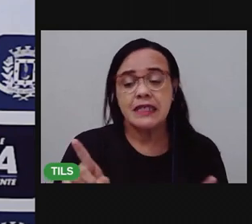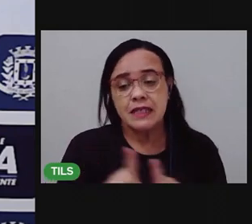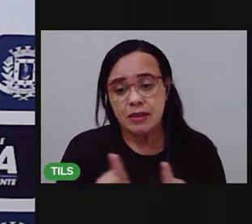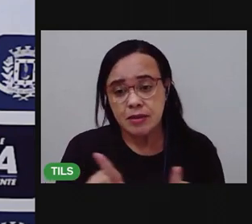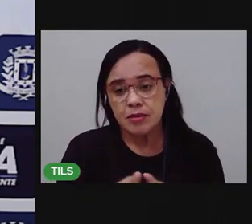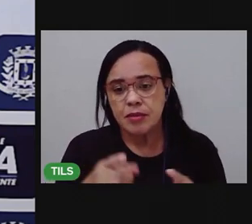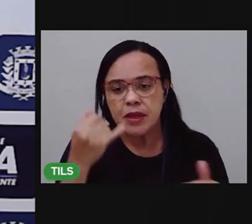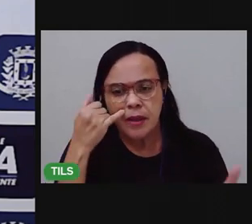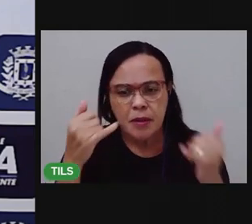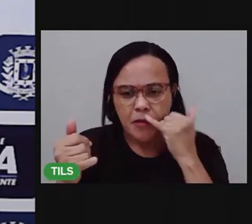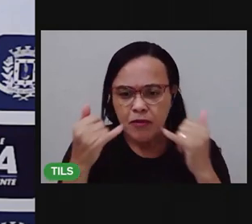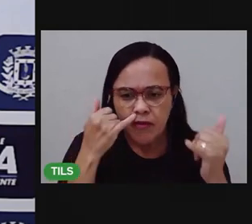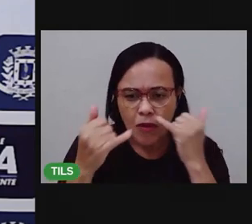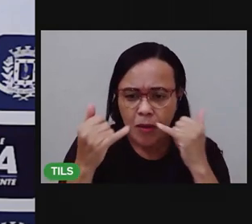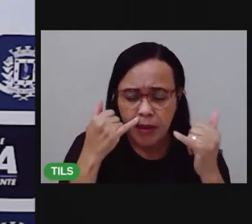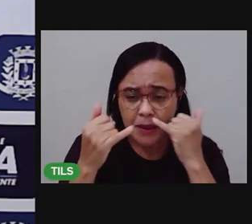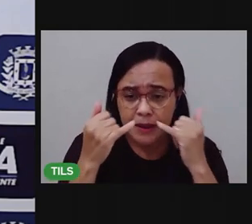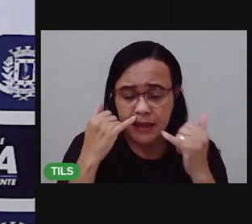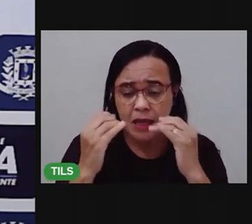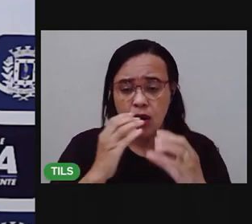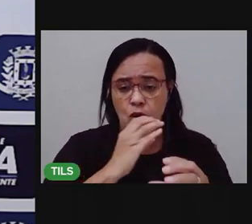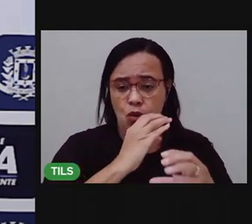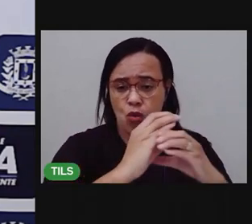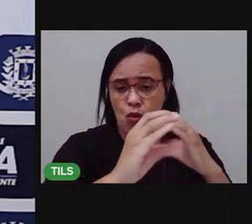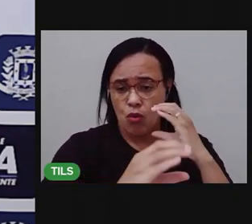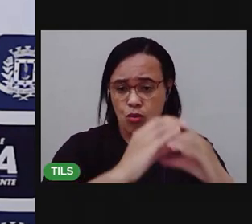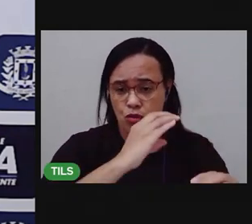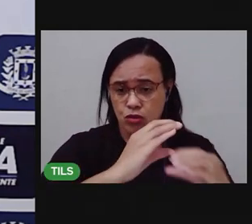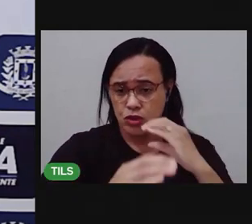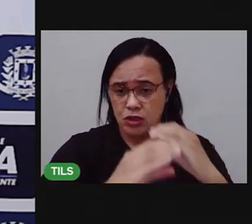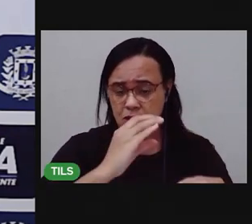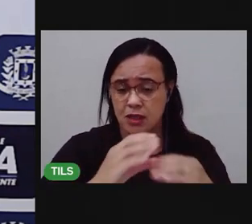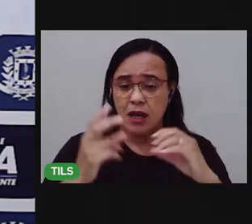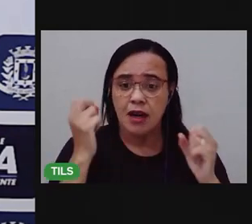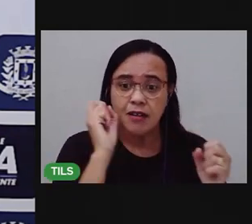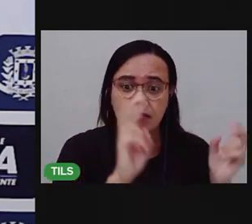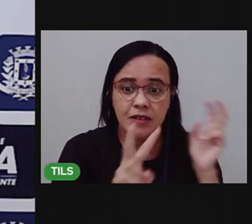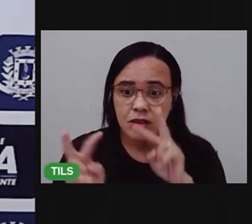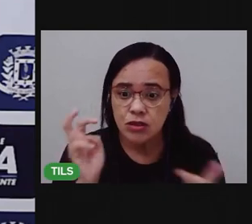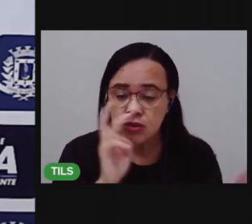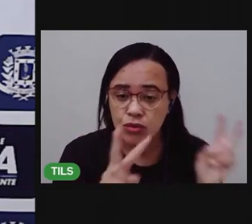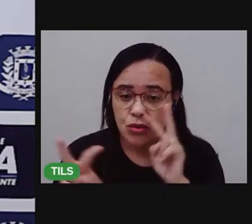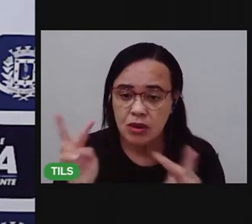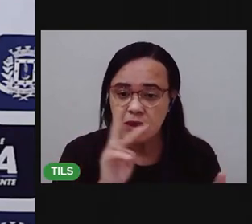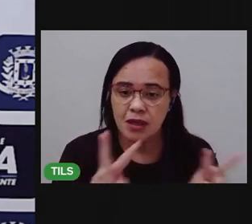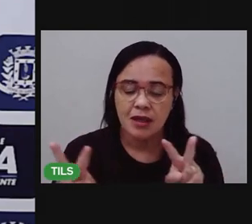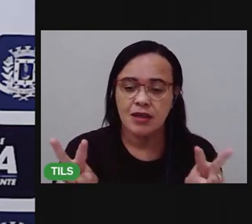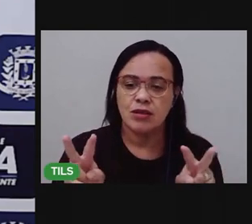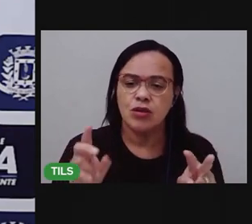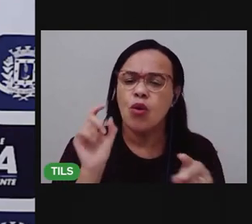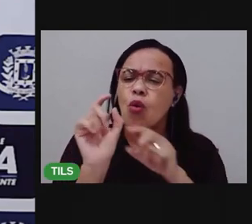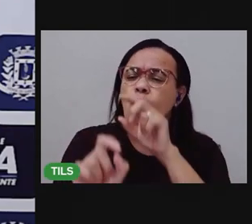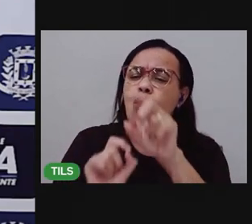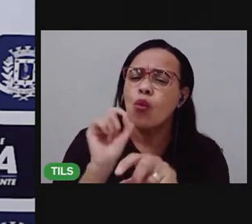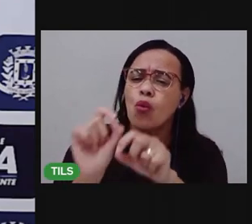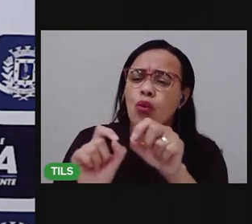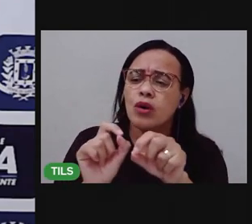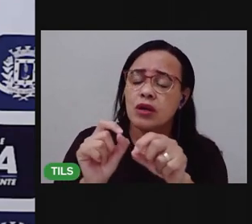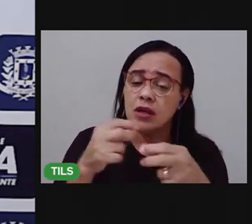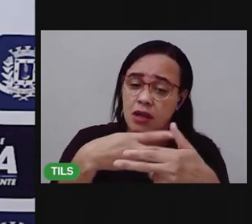de comunicar visualmente, né? Comunicar visualmente que produto é aquele.